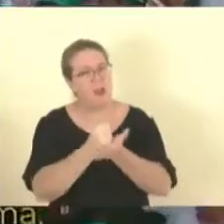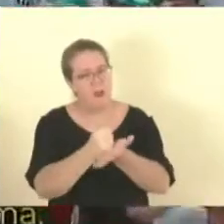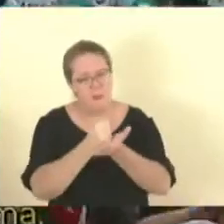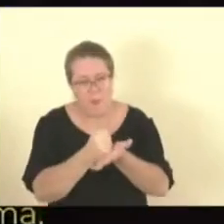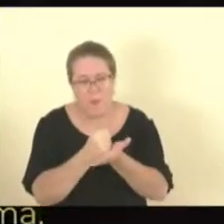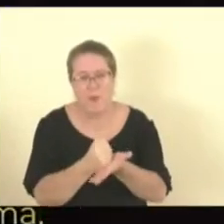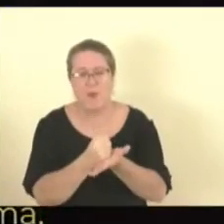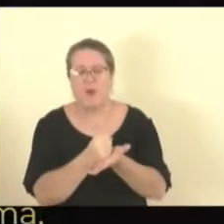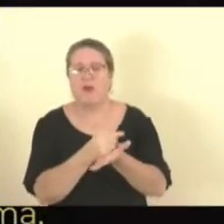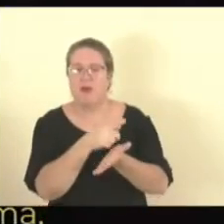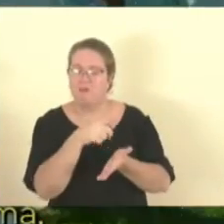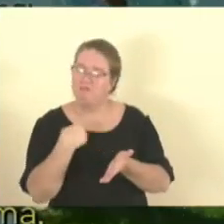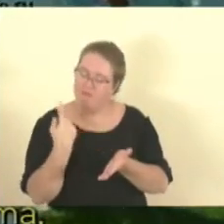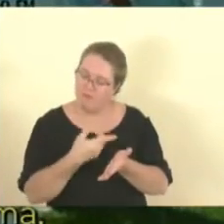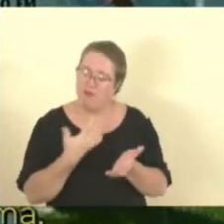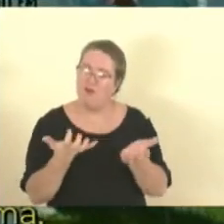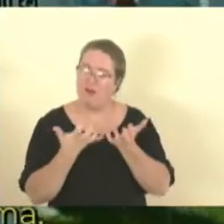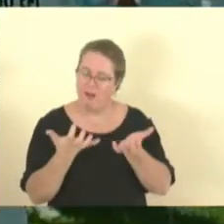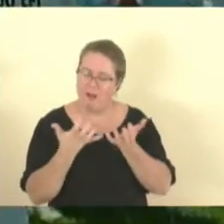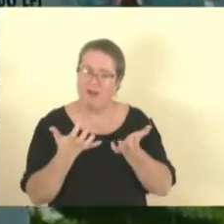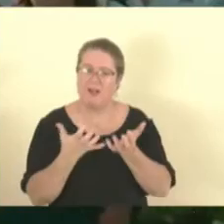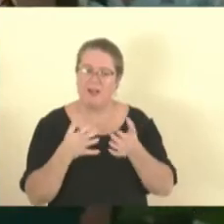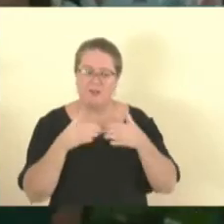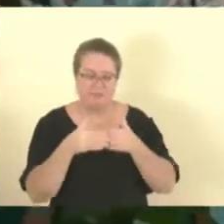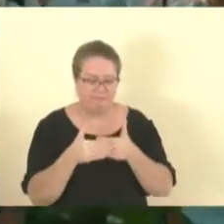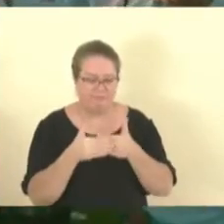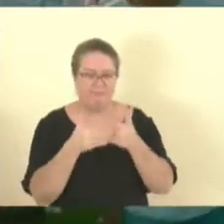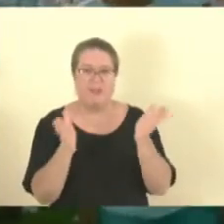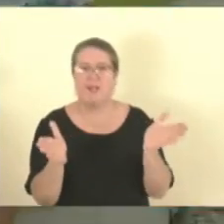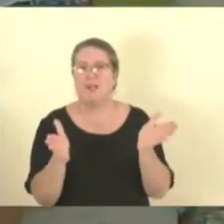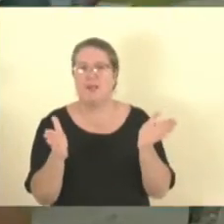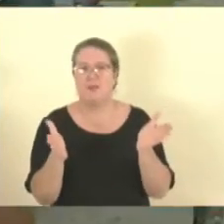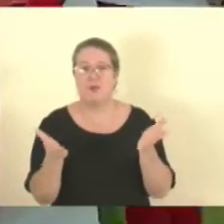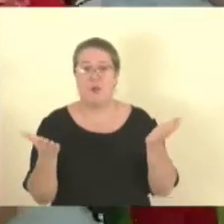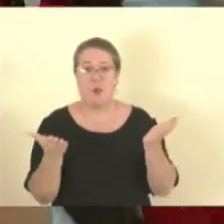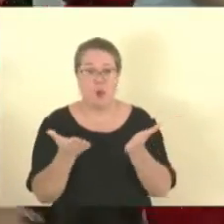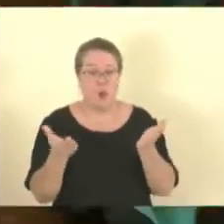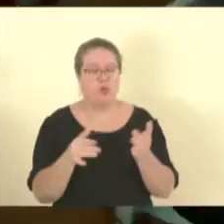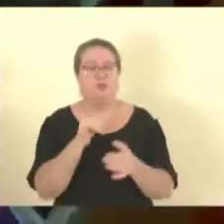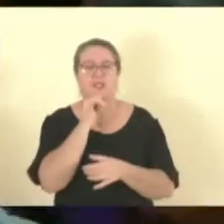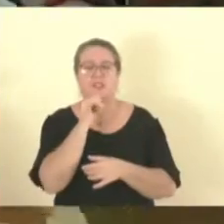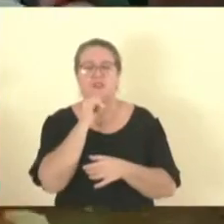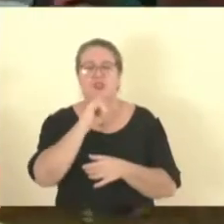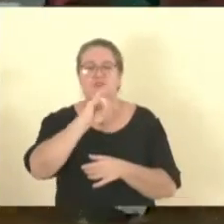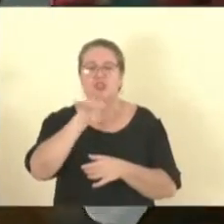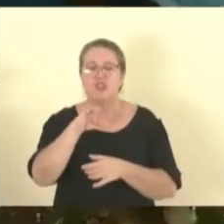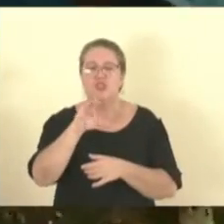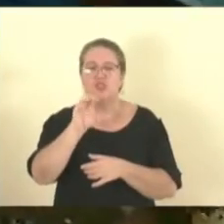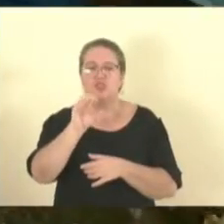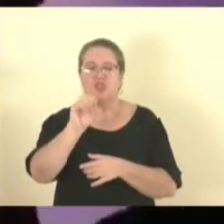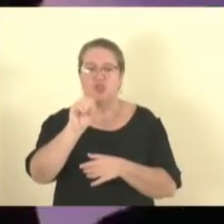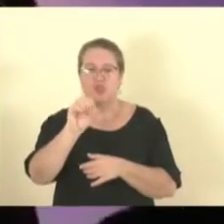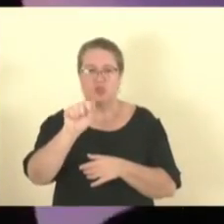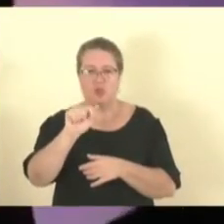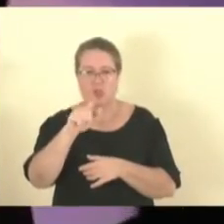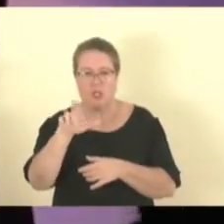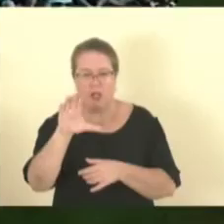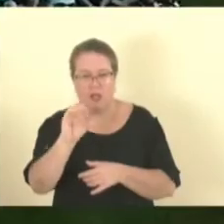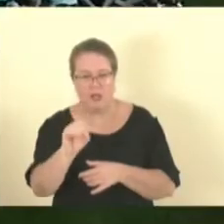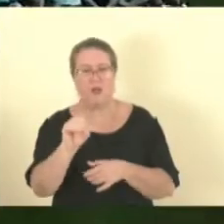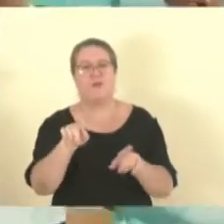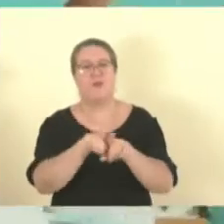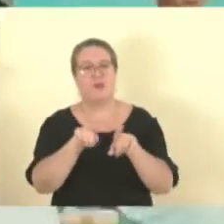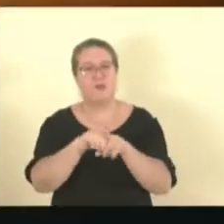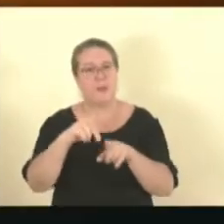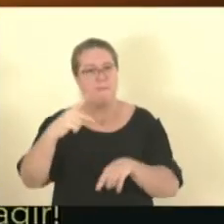adolescentes, nós queremos colocar à disposição, está comigo hoje aqui o João Paulo Calabres, que é o nosso representante aqui